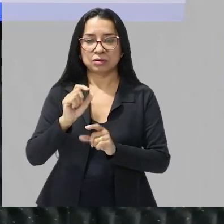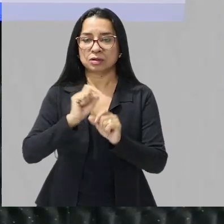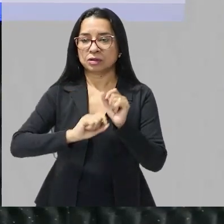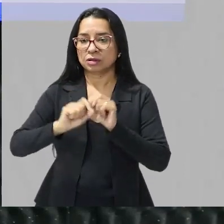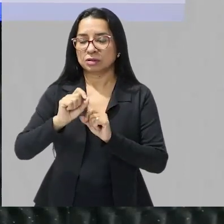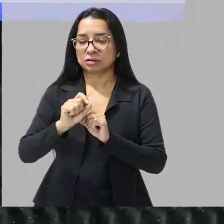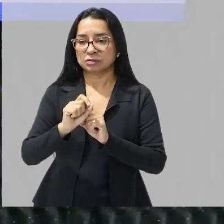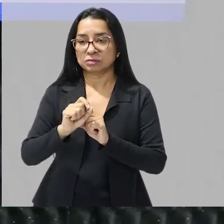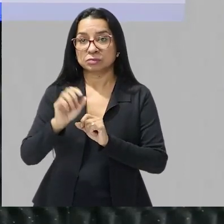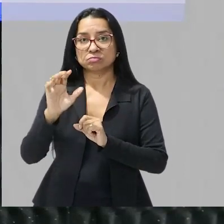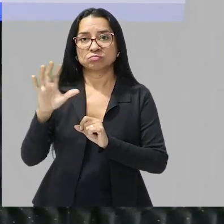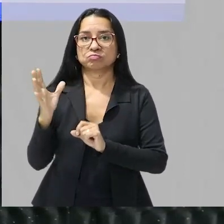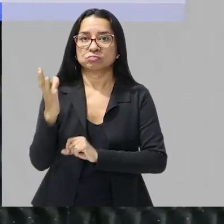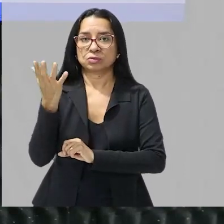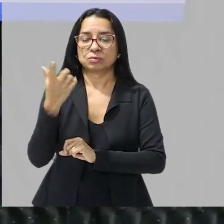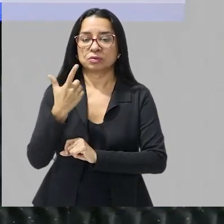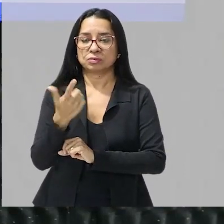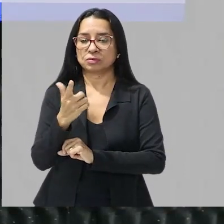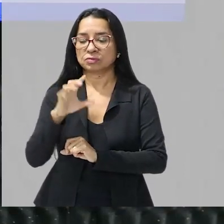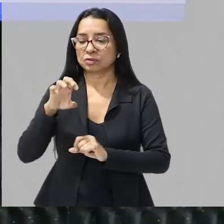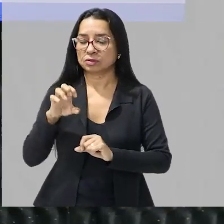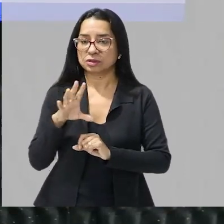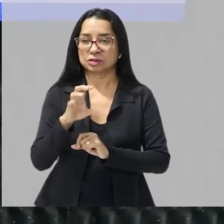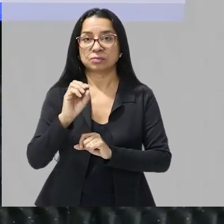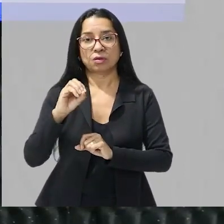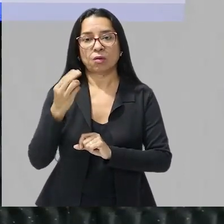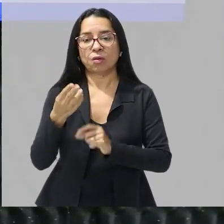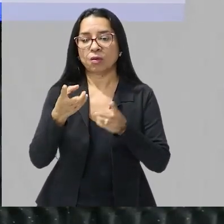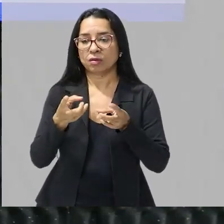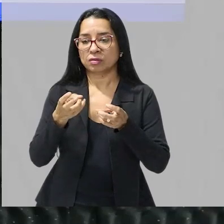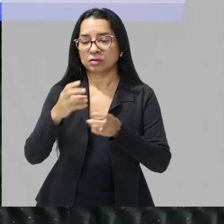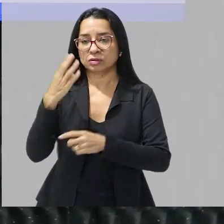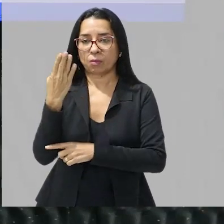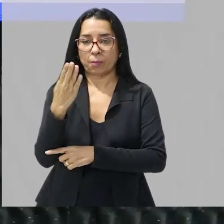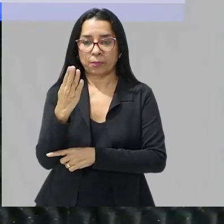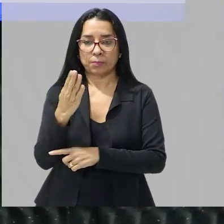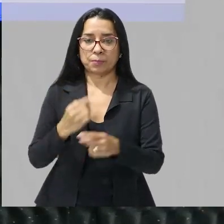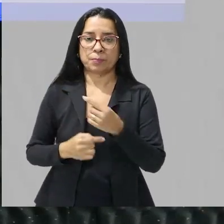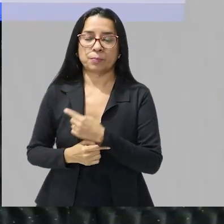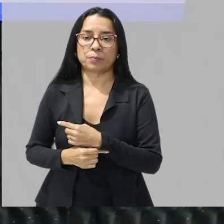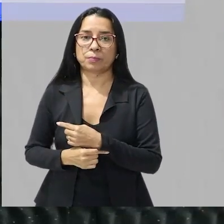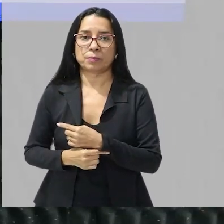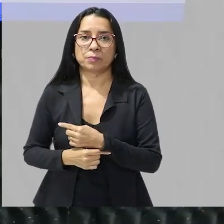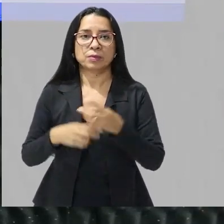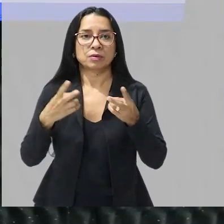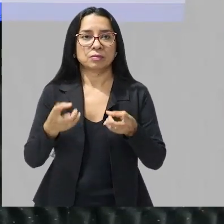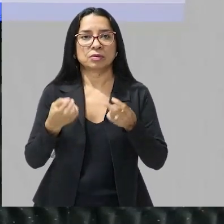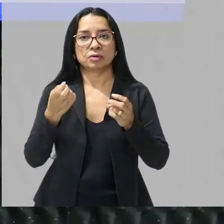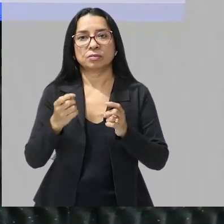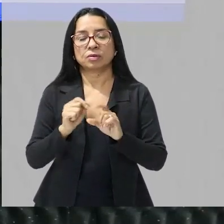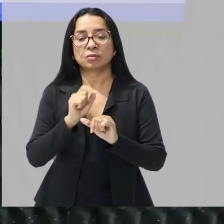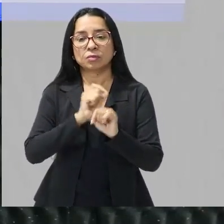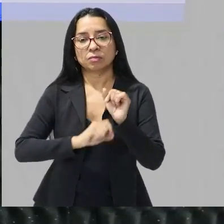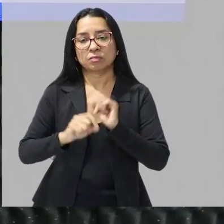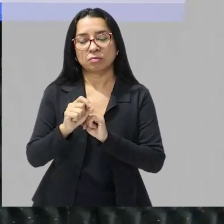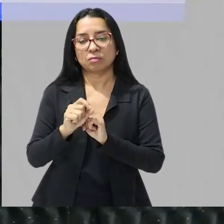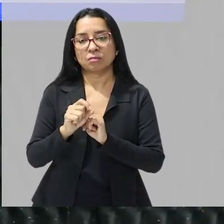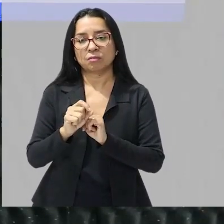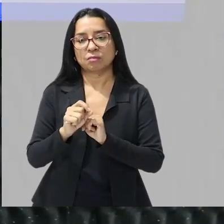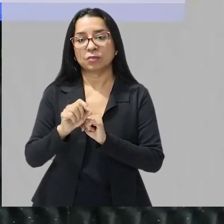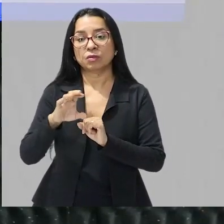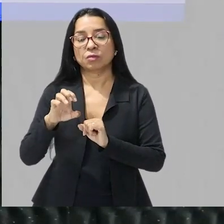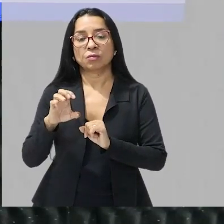a enzima ou catalisador biológico certo? agora vamos perceber o seguinte com a atuação de uma enzima